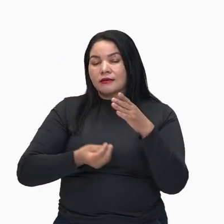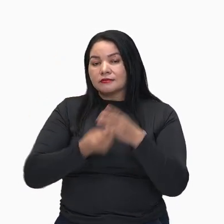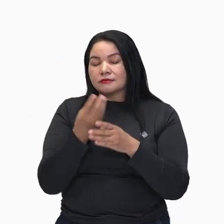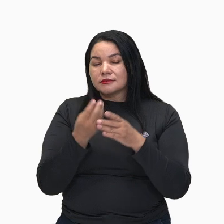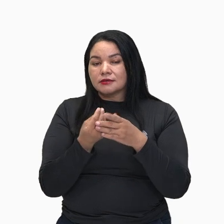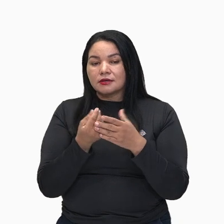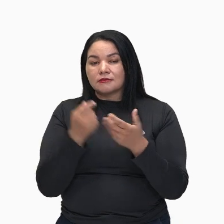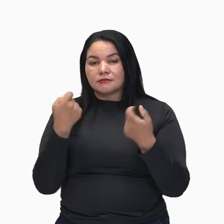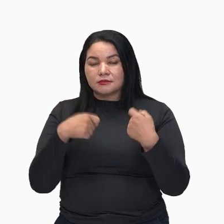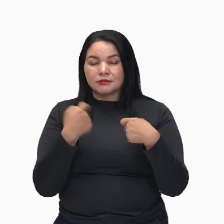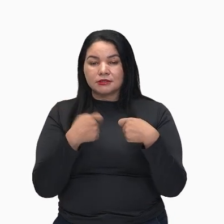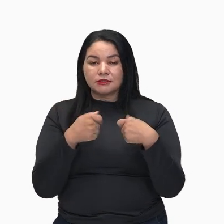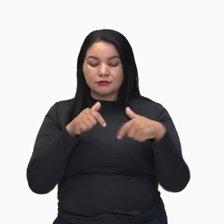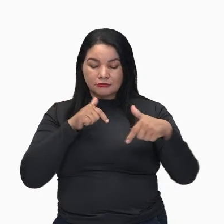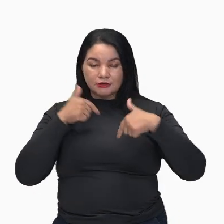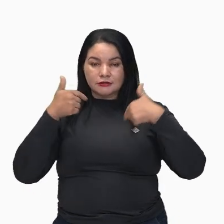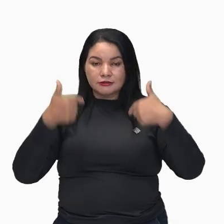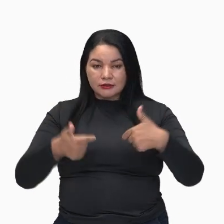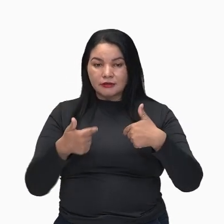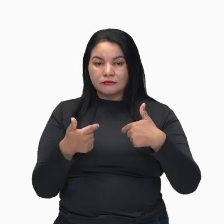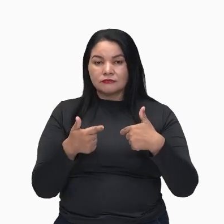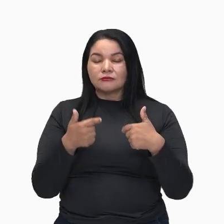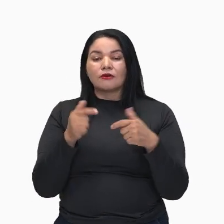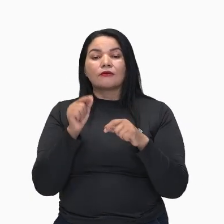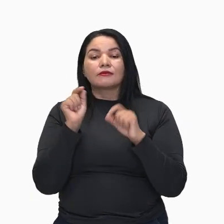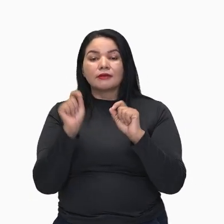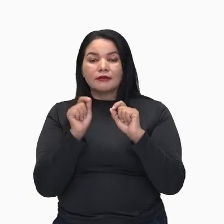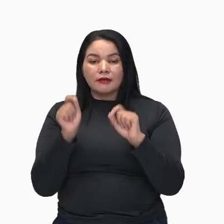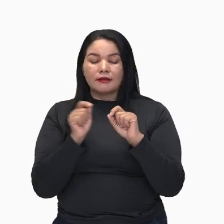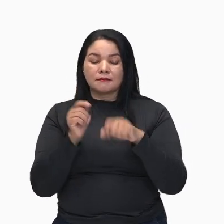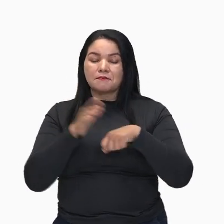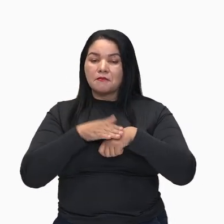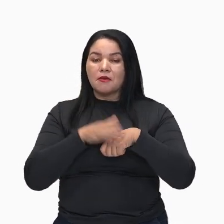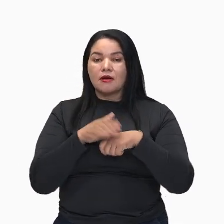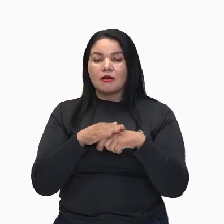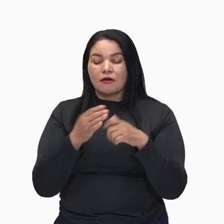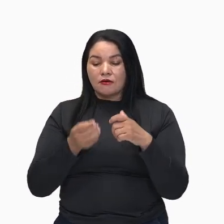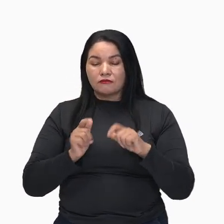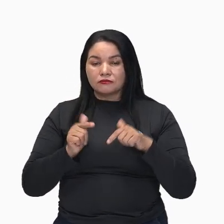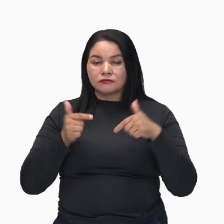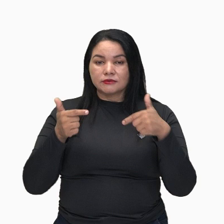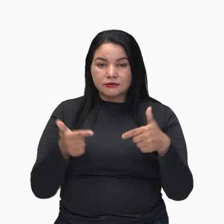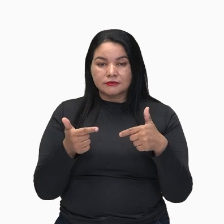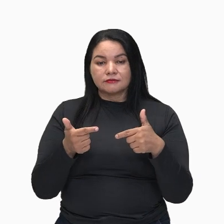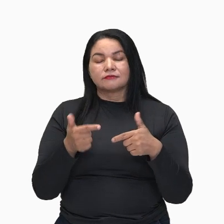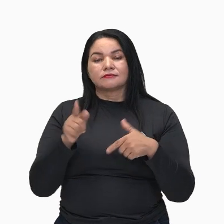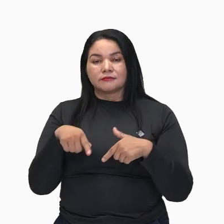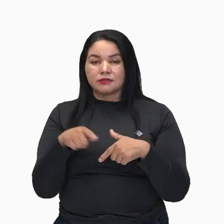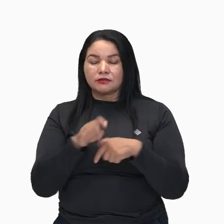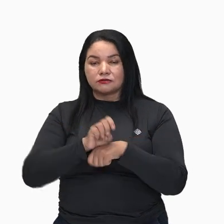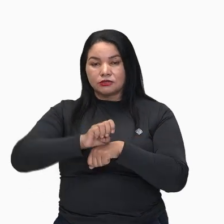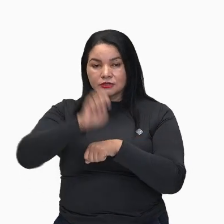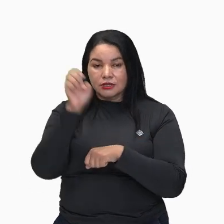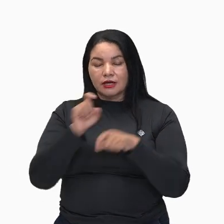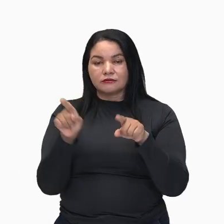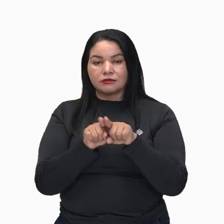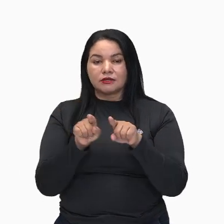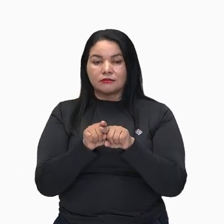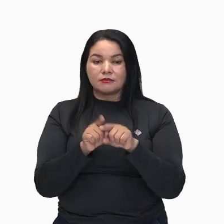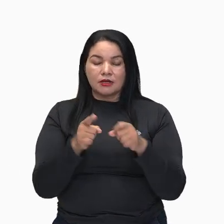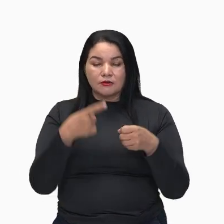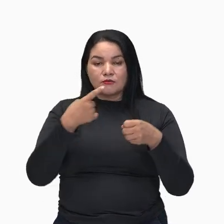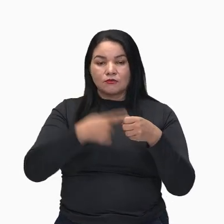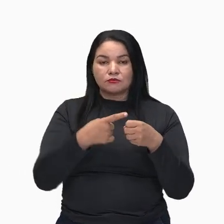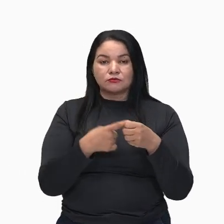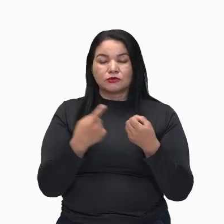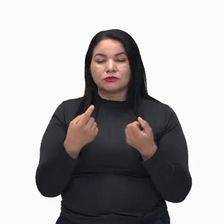Quem deve executar? Quem é o agente? Ela coloca bem evidente o Estado aliado à esfera municipal e estadual de poder.